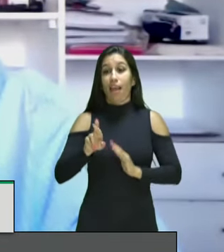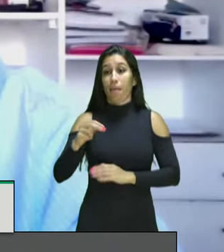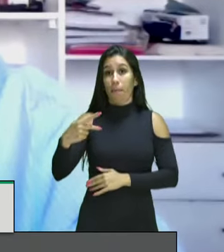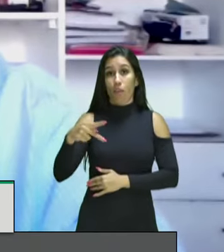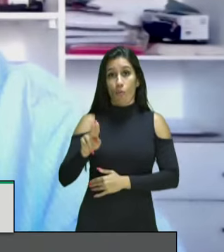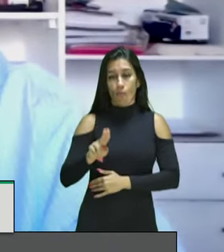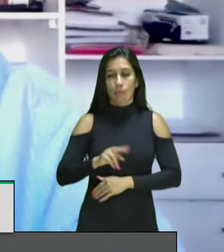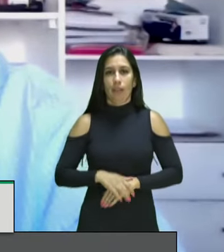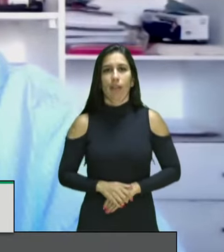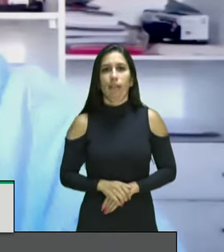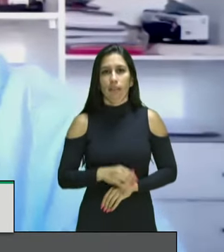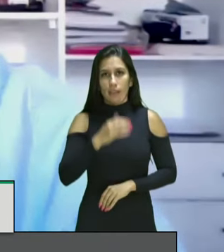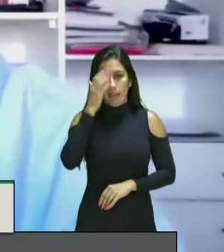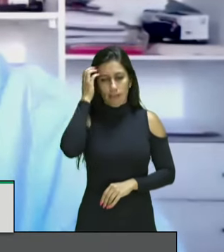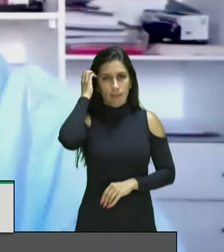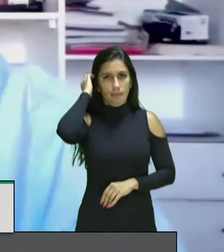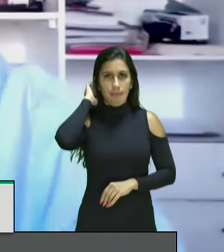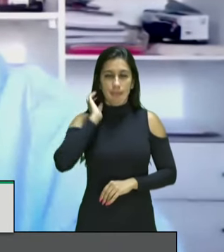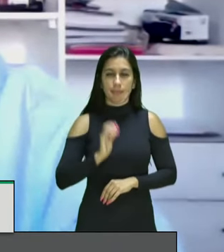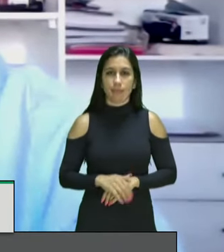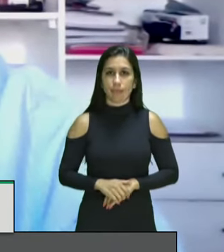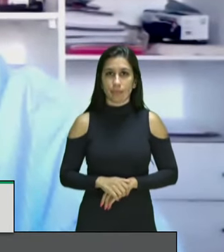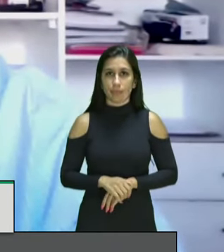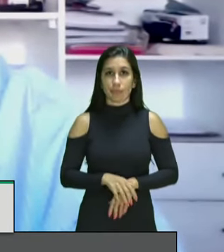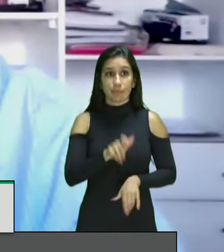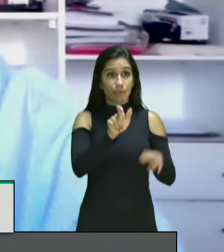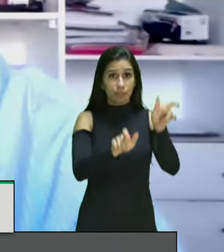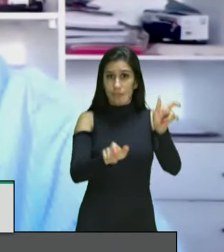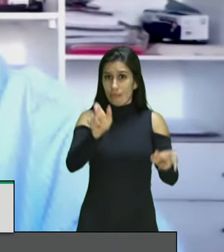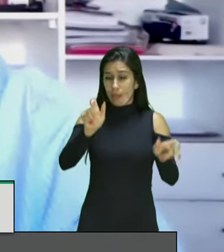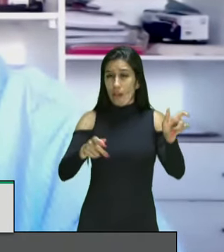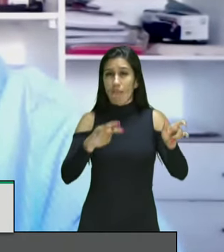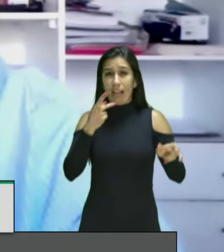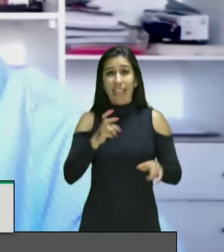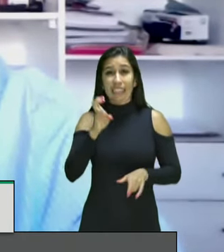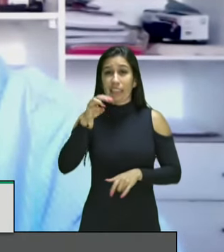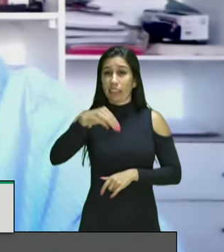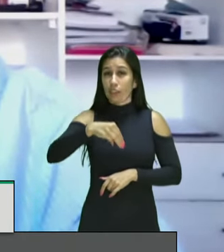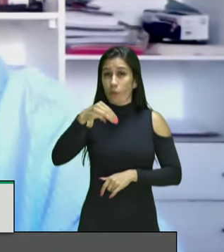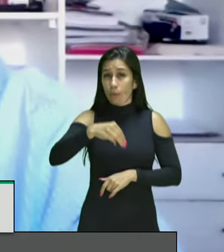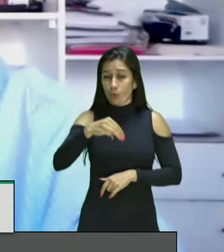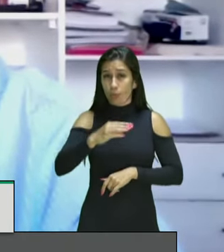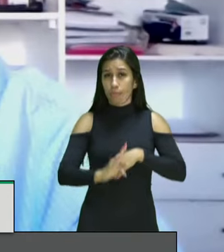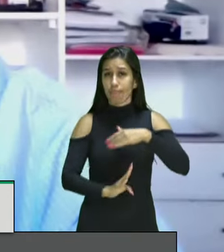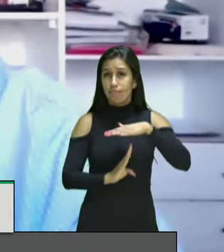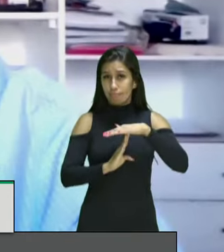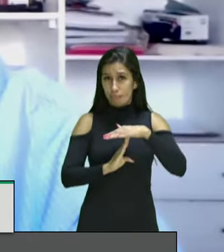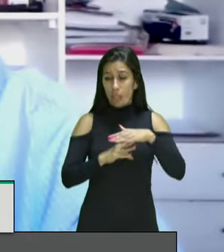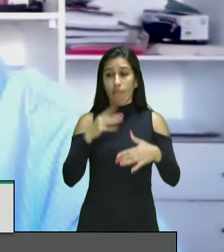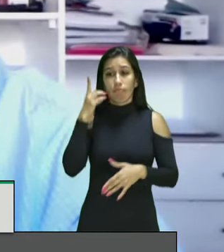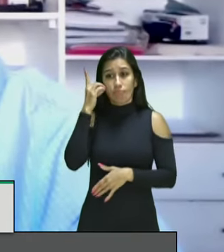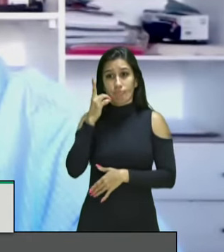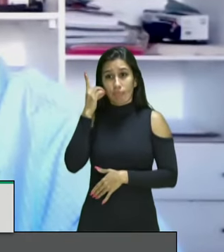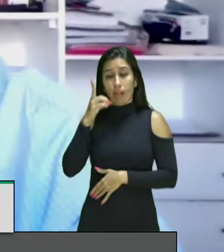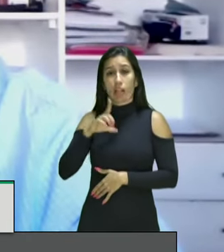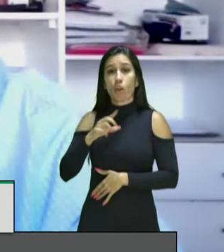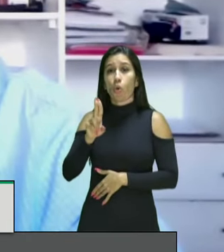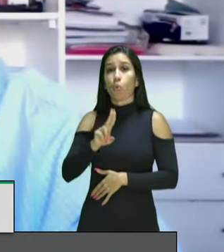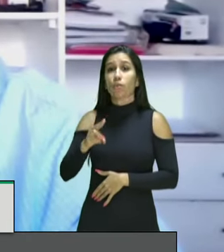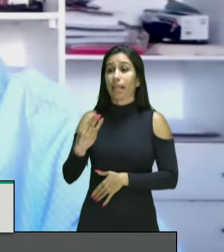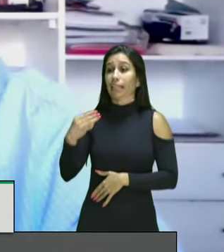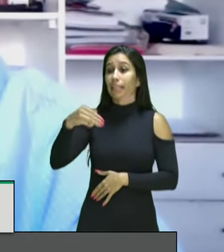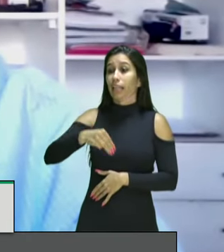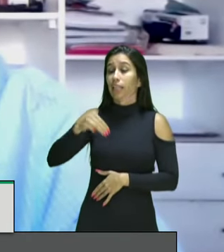Os expositores falarão por cinco minutos. Os parlamentares inscritos poderão usar a palavra por três